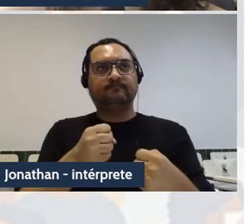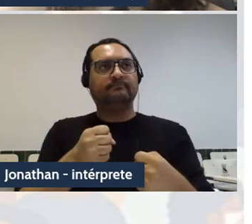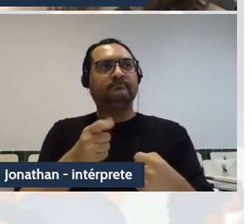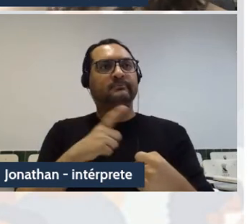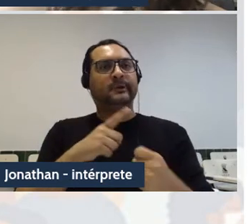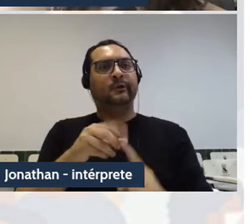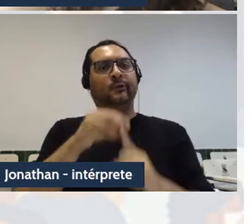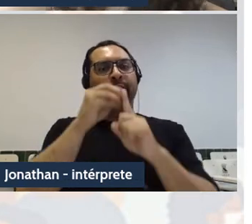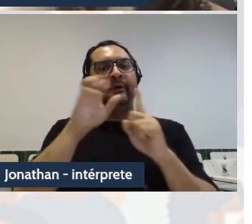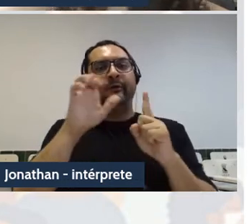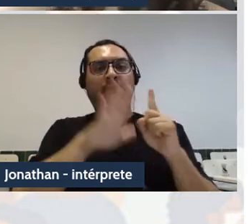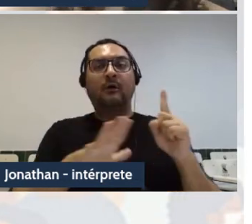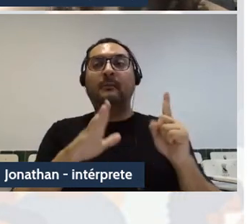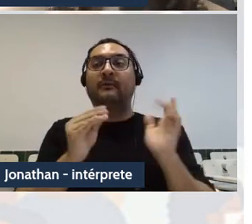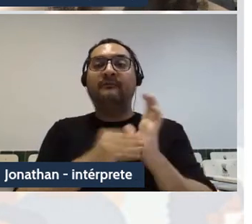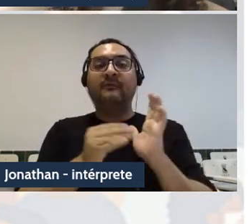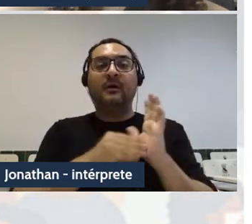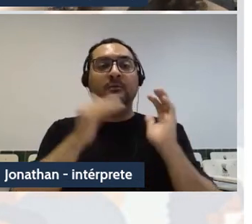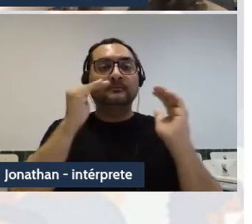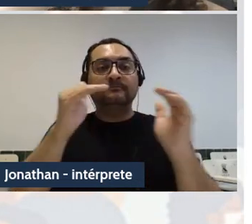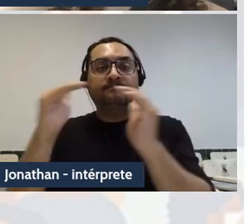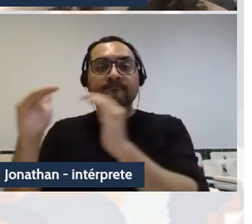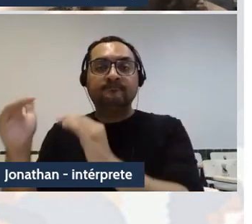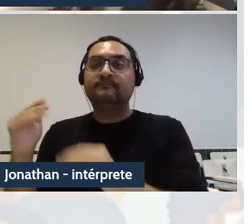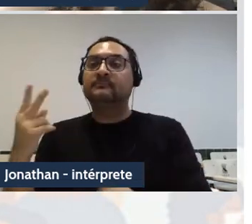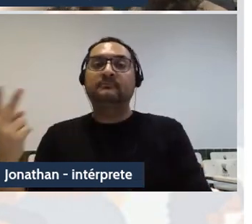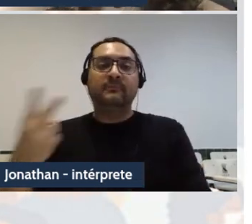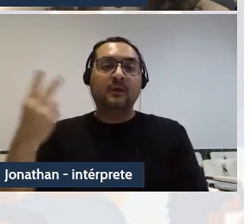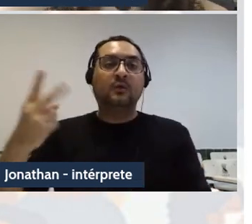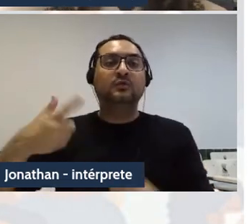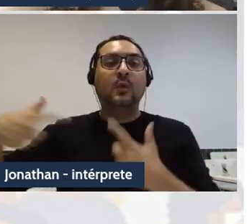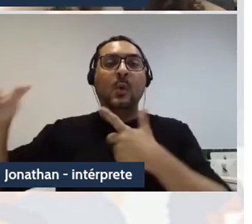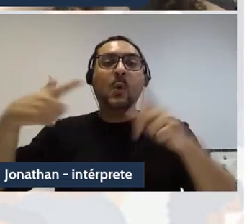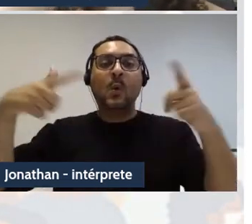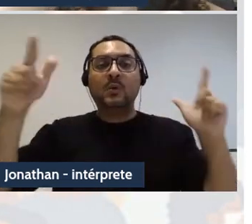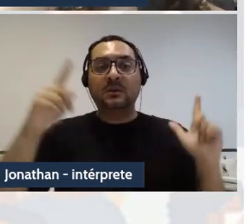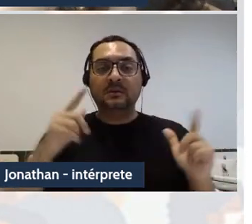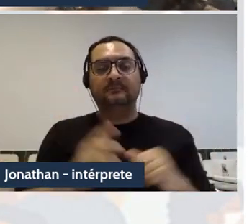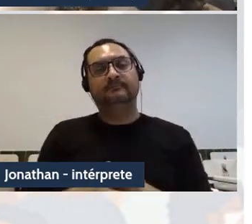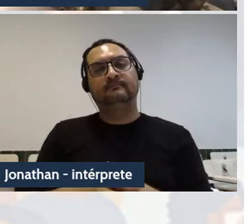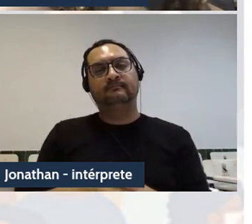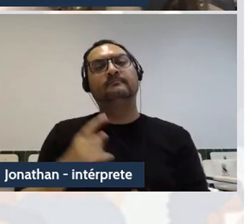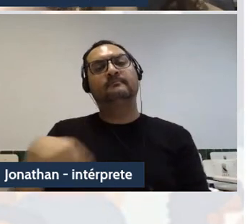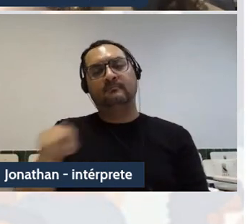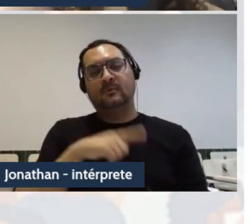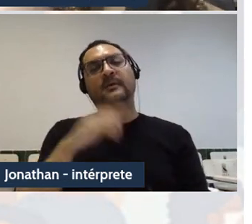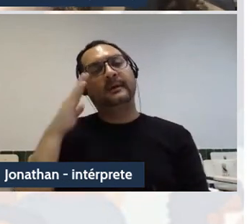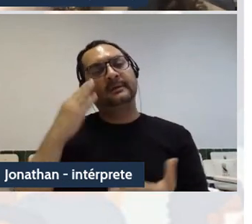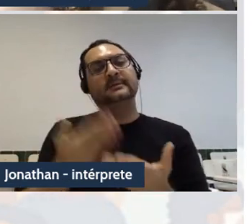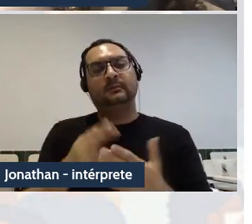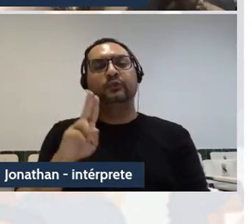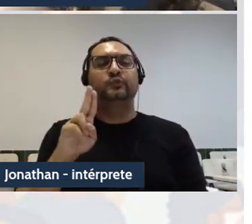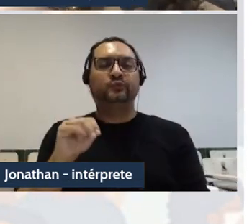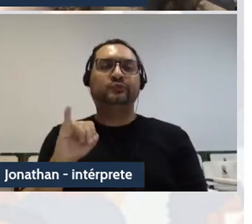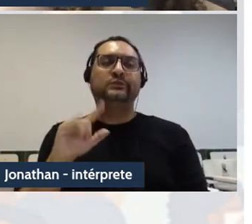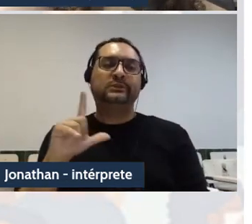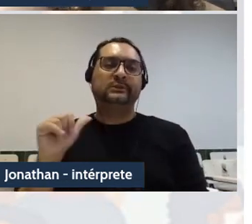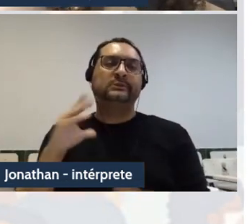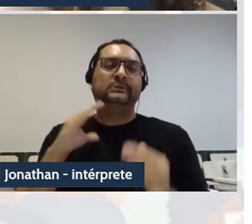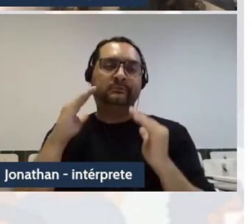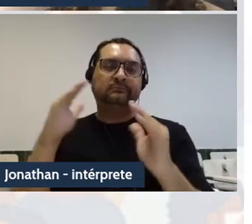disciplinas outras, que acabam ficando na periferia. Acreditamos que a UNILA obedece às regras institucionais,